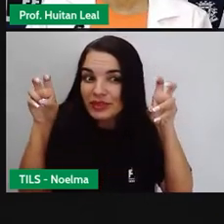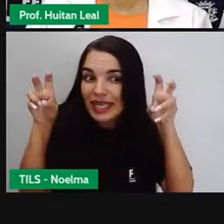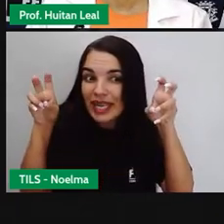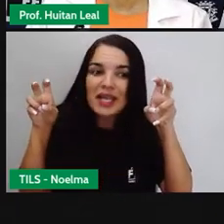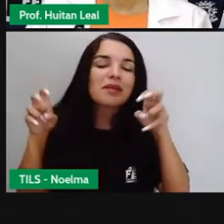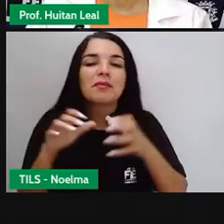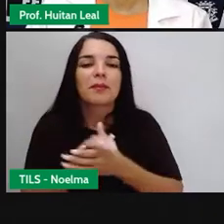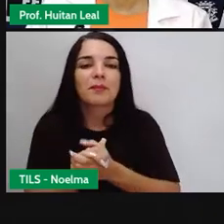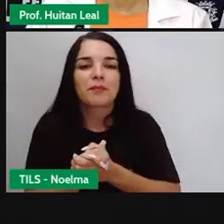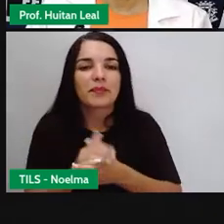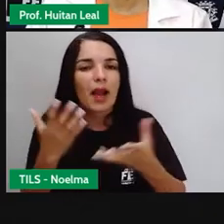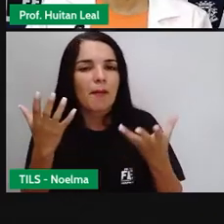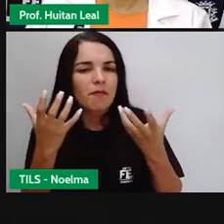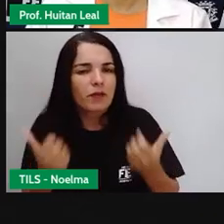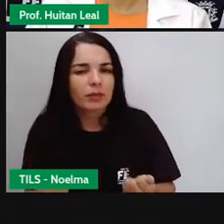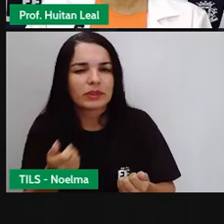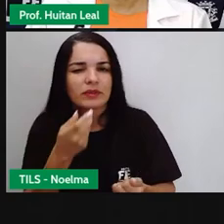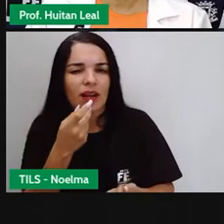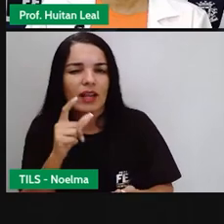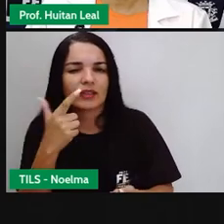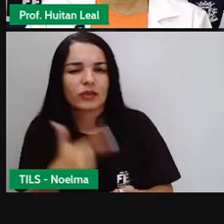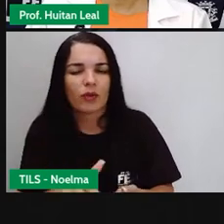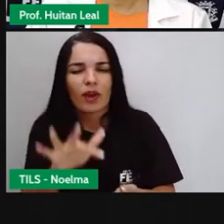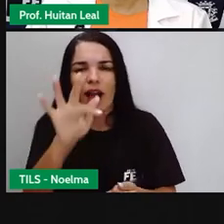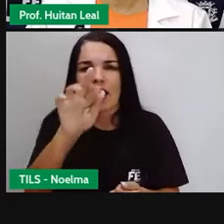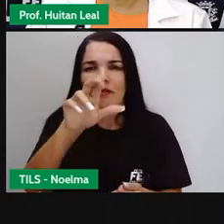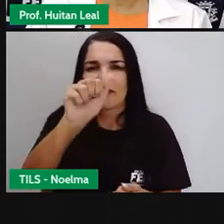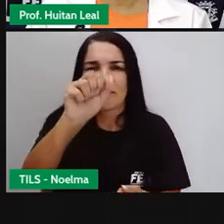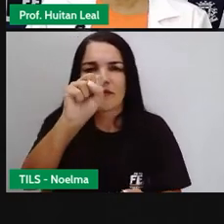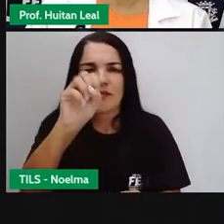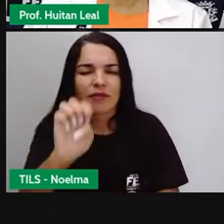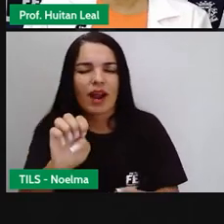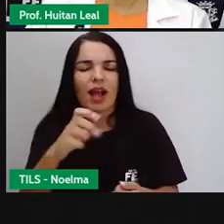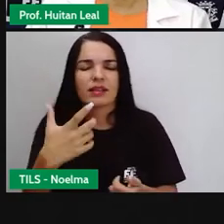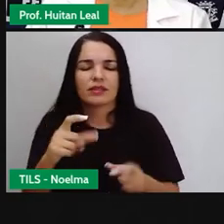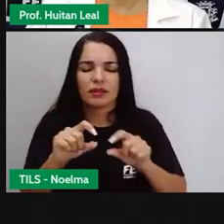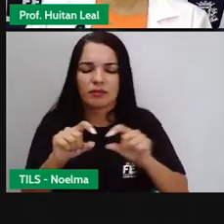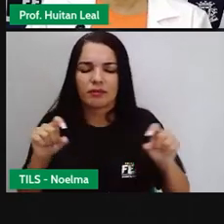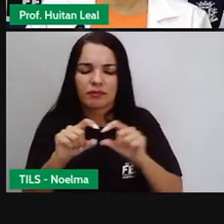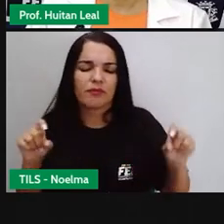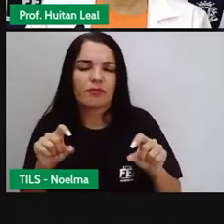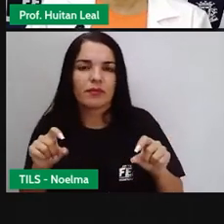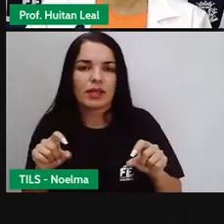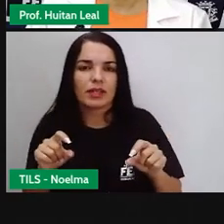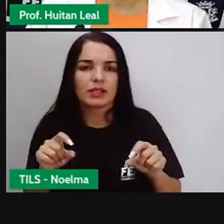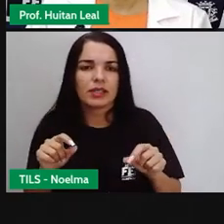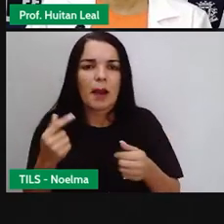Que tal relembrarmos um pouco da frase? Qual a estrutura de uma frase? Para que serve a frase?